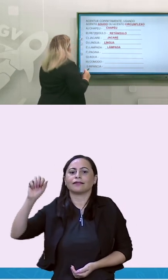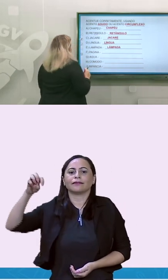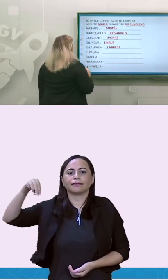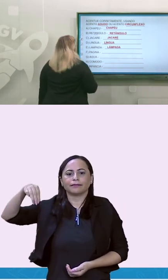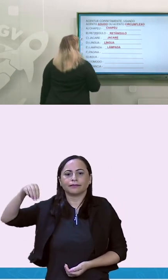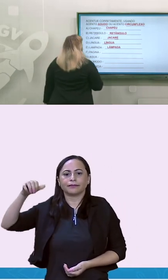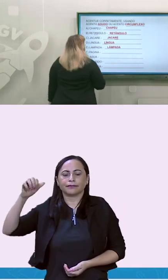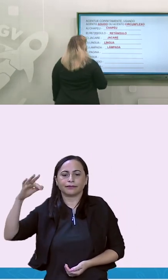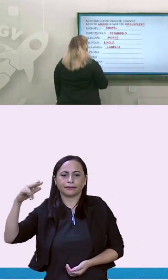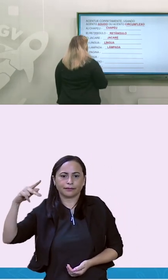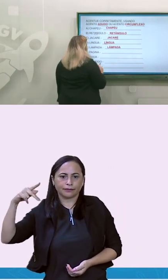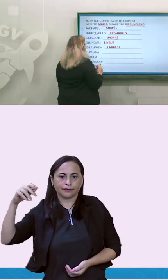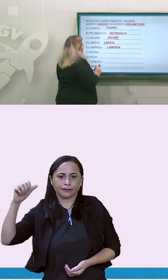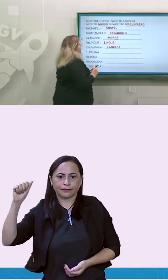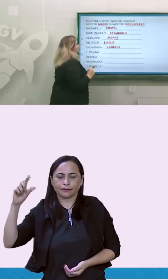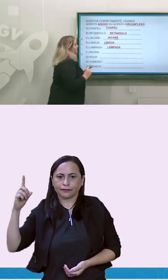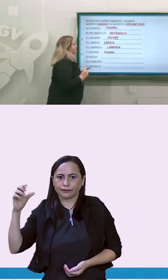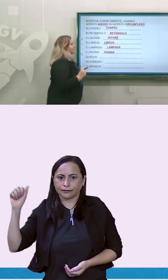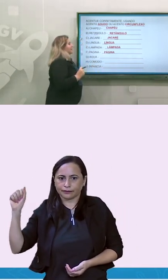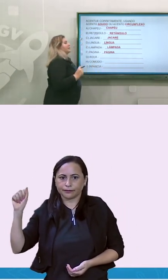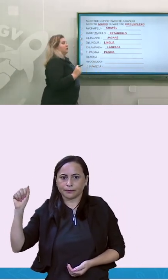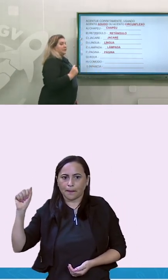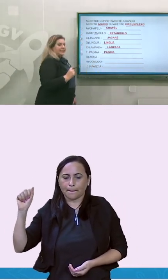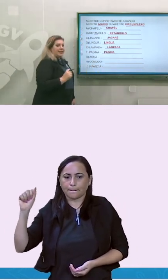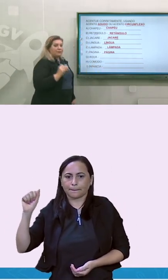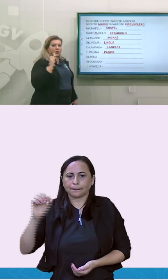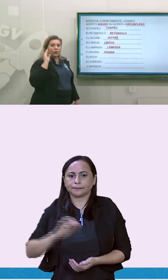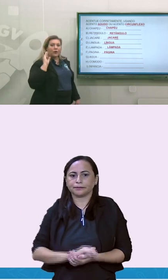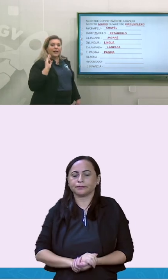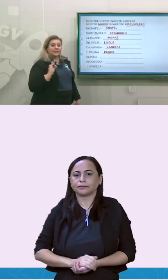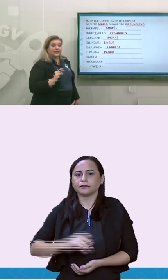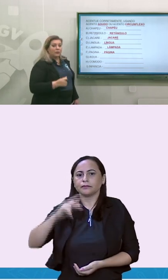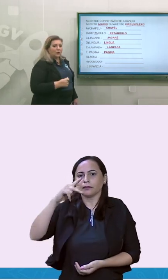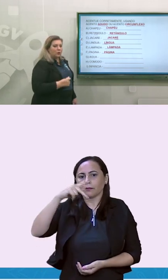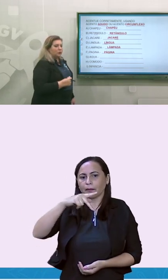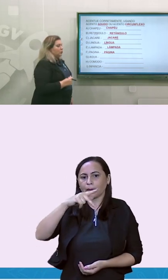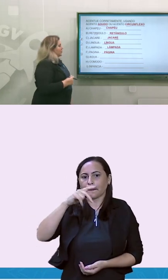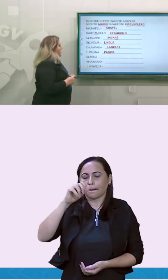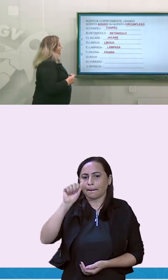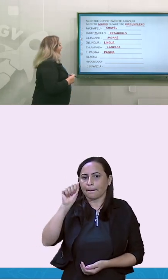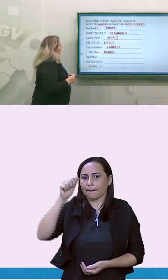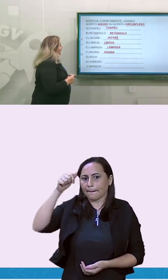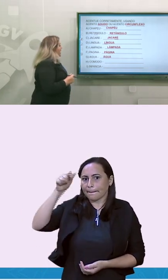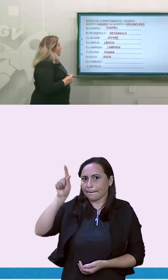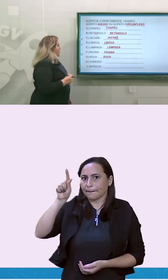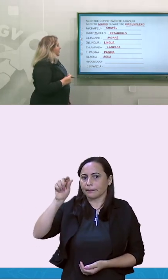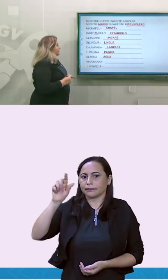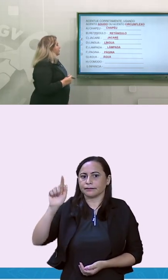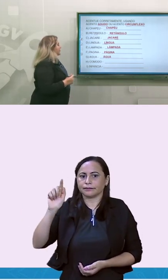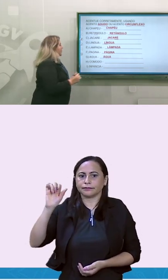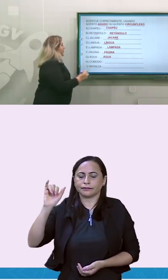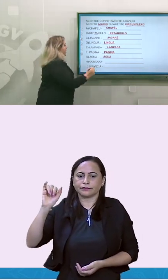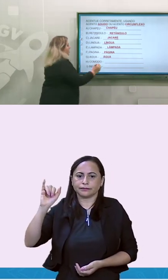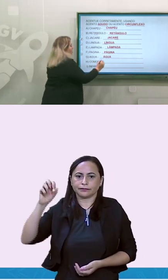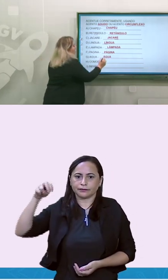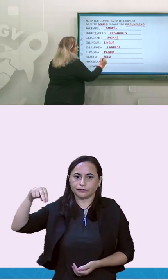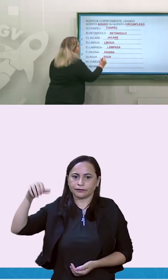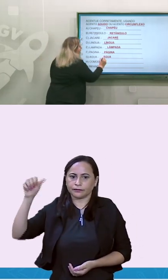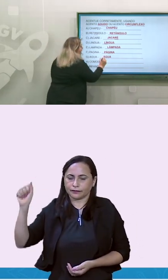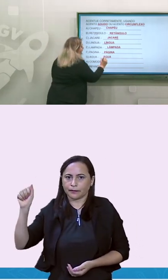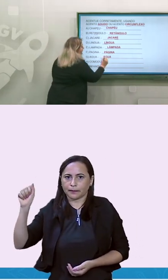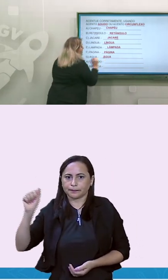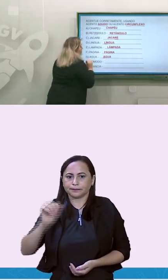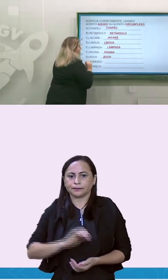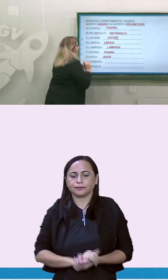Circunflexo. Página. Escrevo com acento agudo. Água. Também, ó.